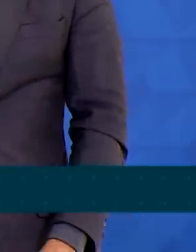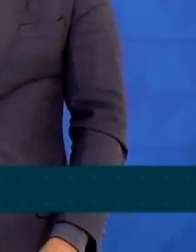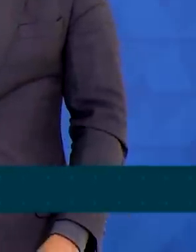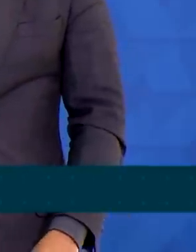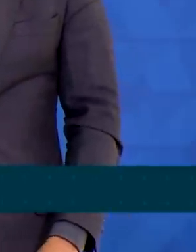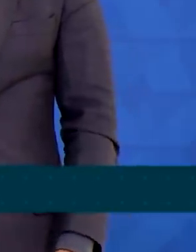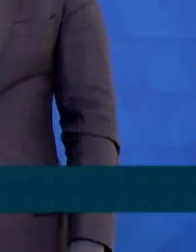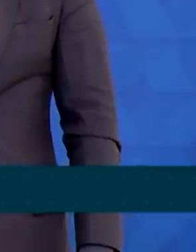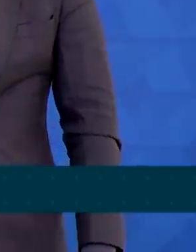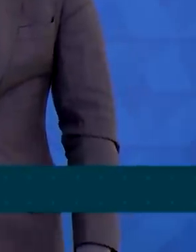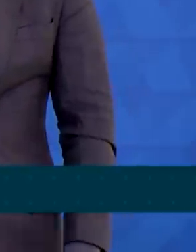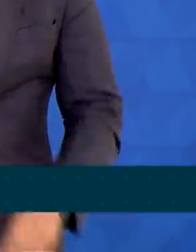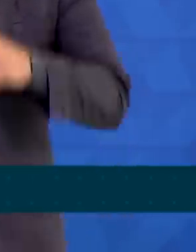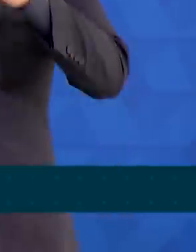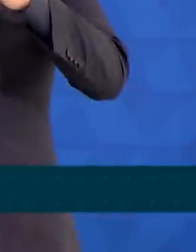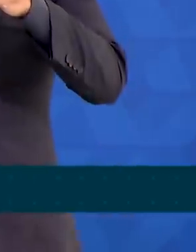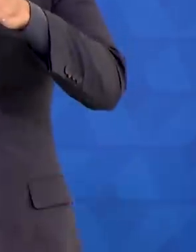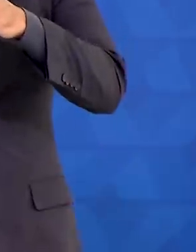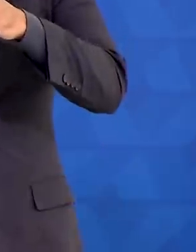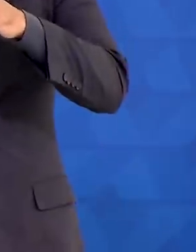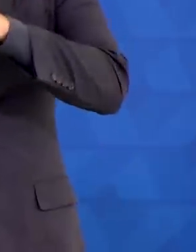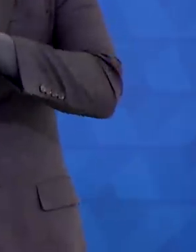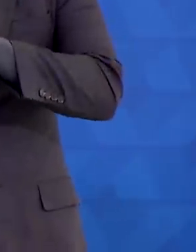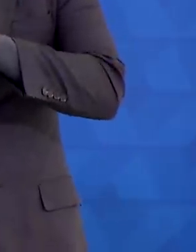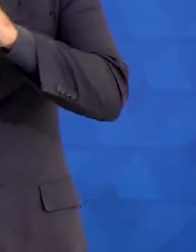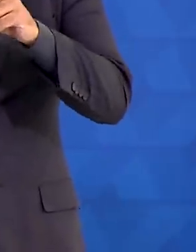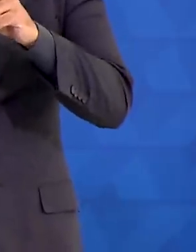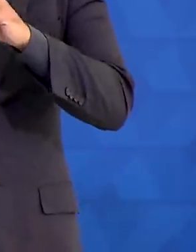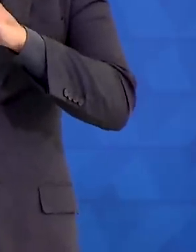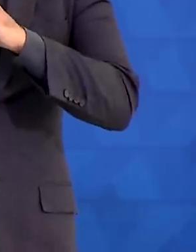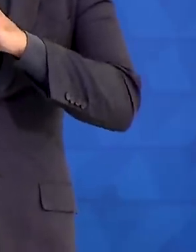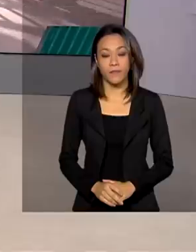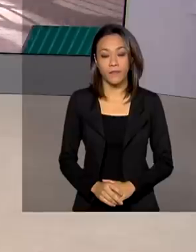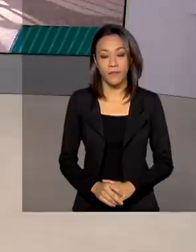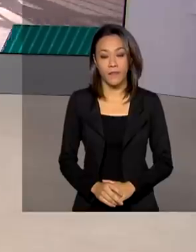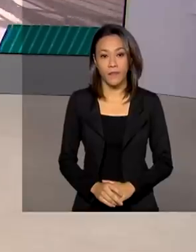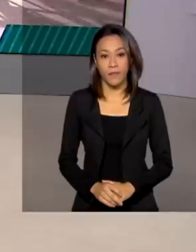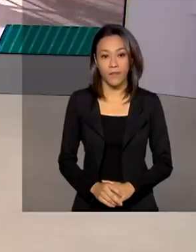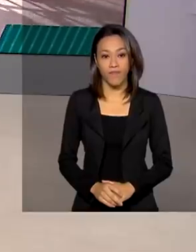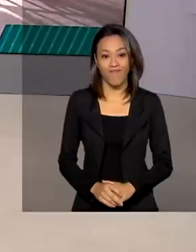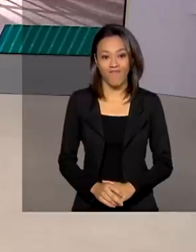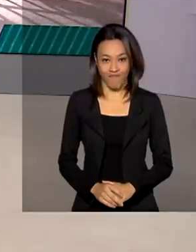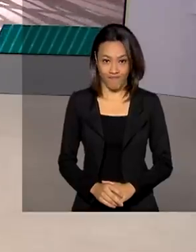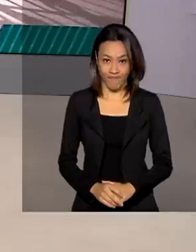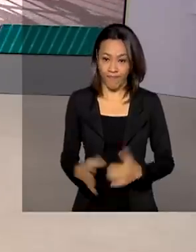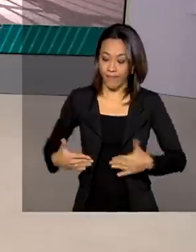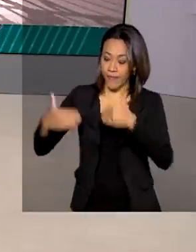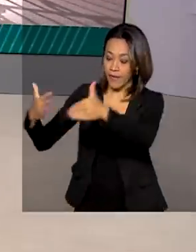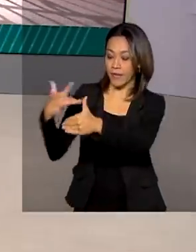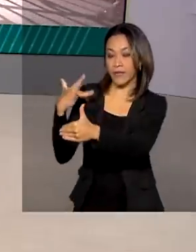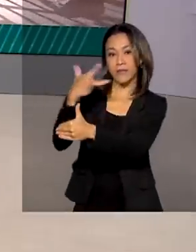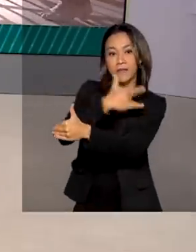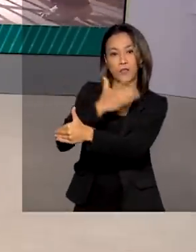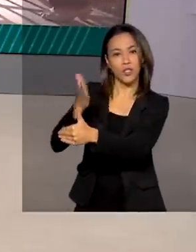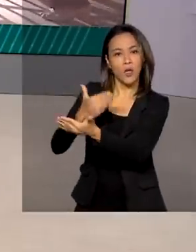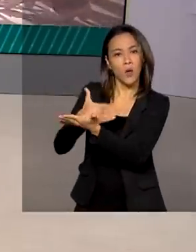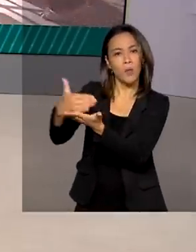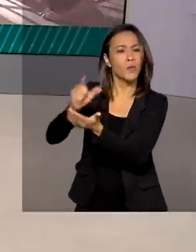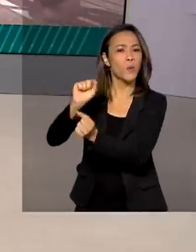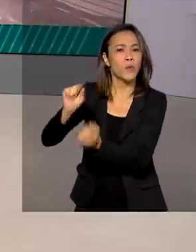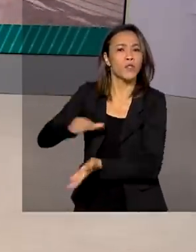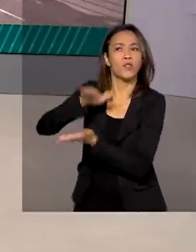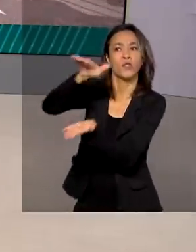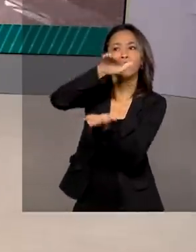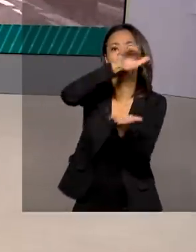e nunca reduziu tantos juros. O Ministério da Saúde começou a distribuir mais